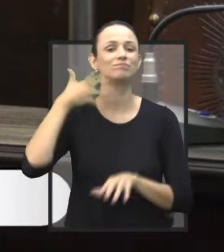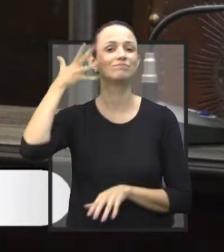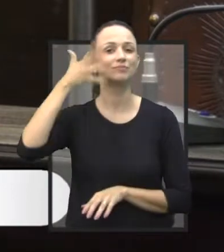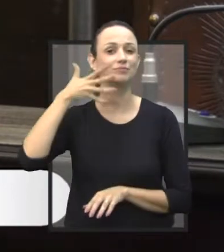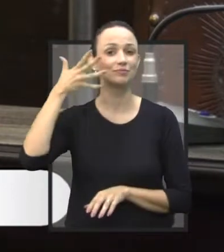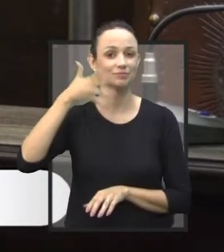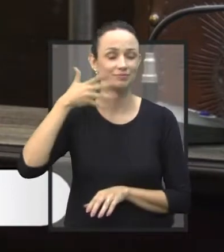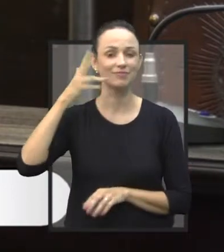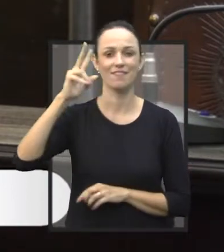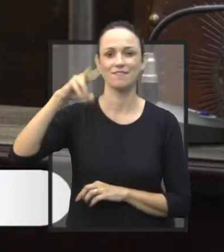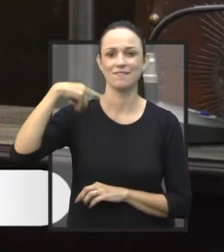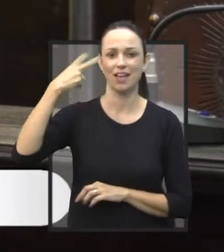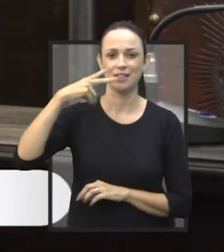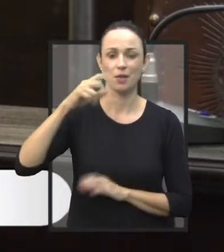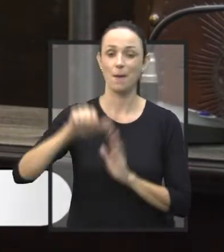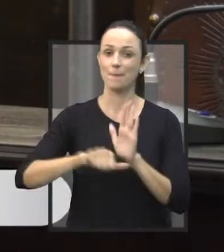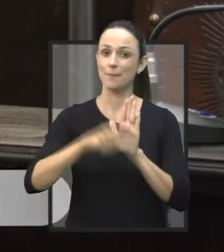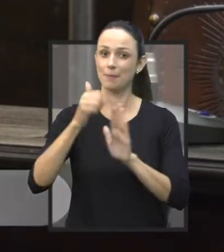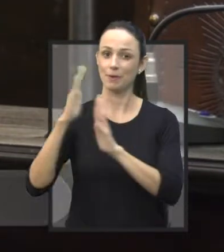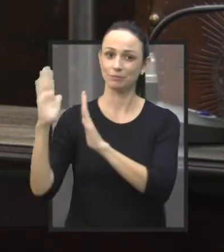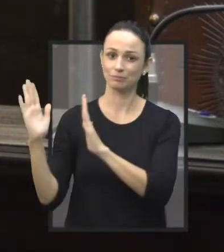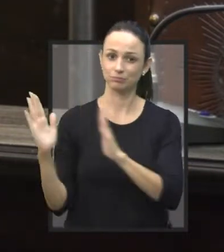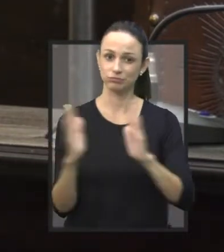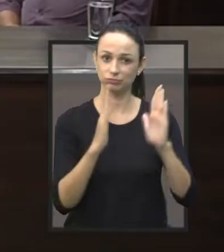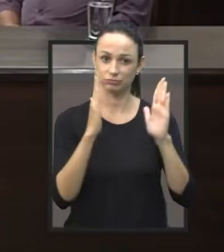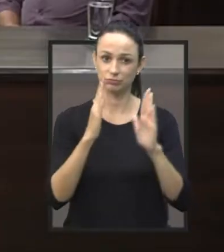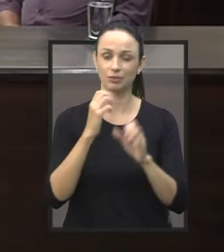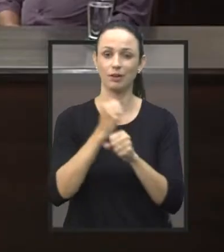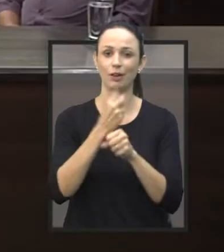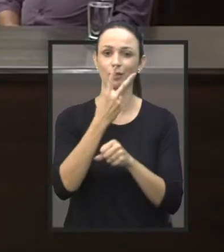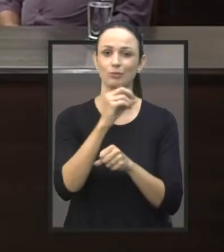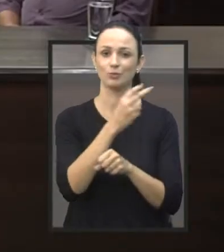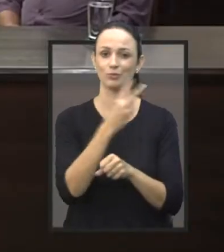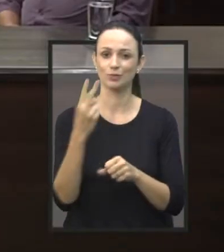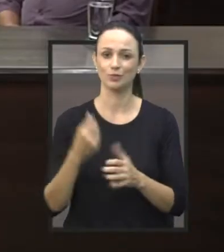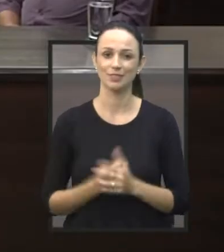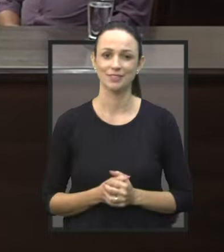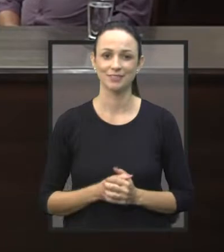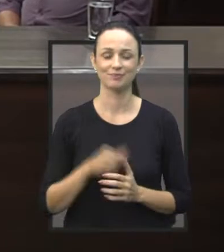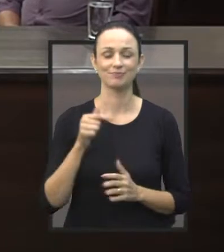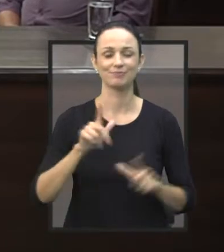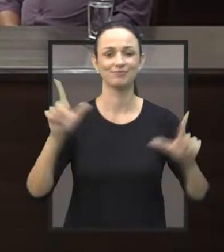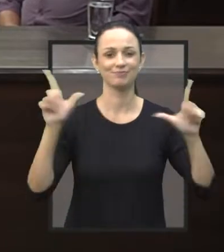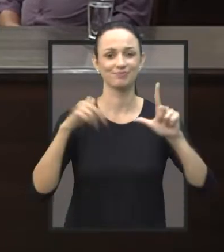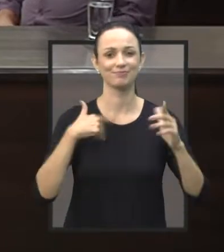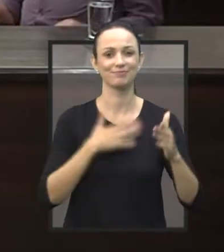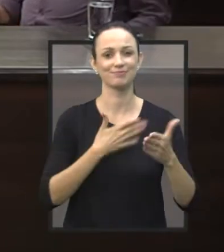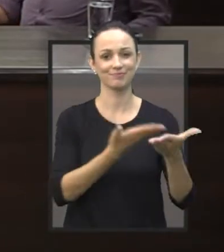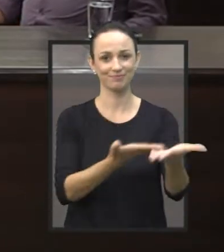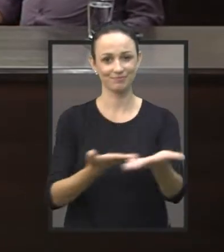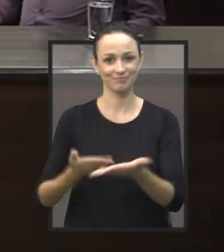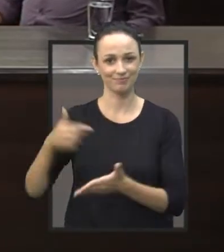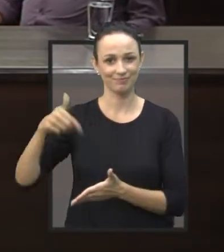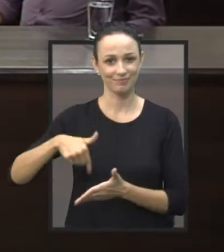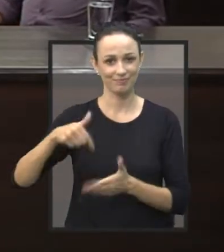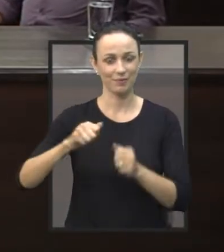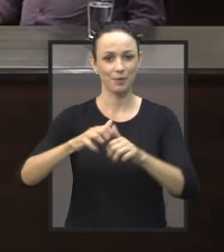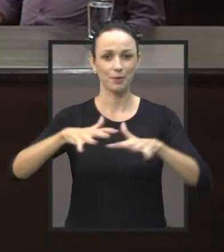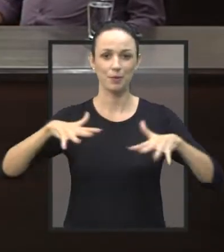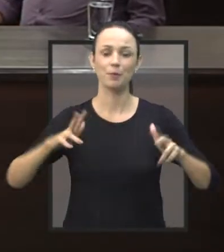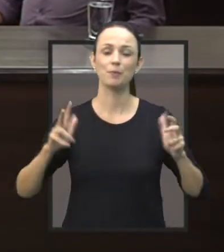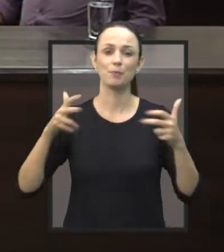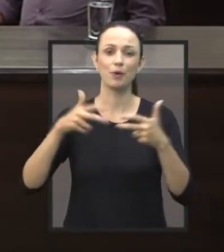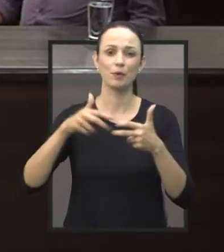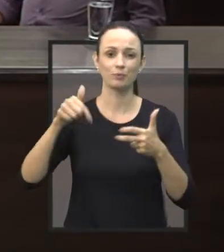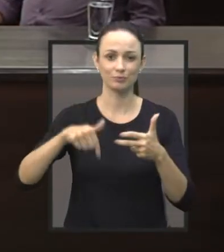Vereador. Esta é a primeira rodada de 2022. E nesta edição eu tenho o prazer em receber aqui no plenário da Câmara